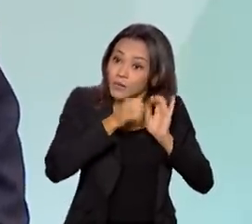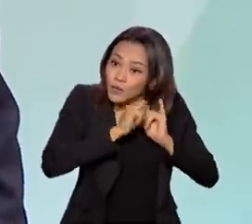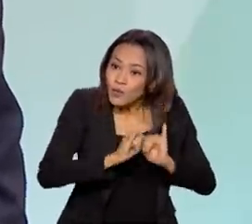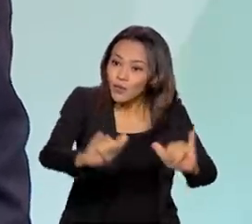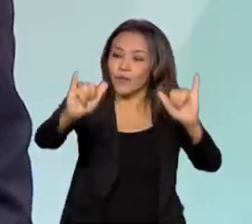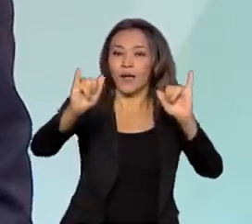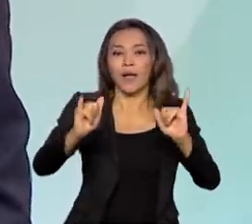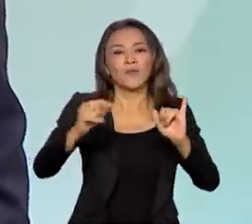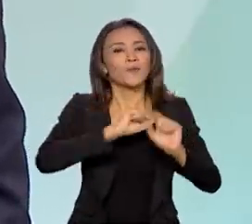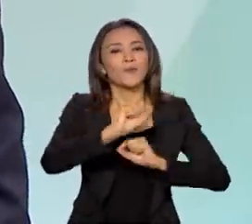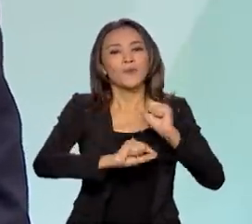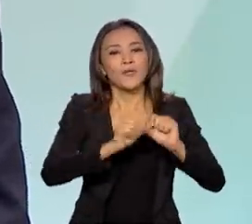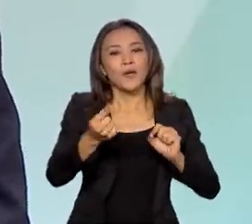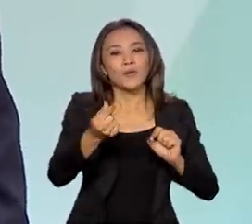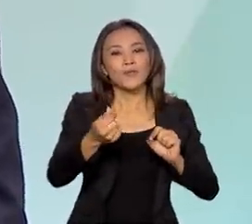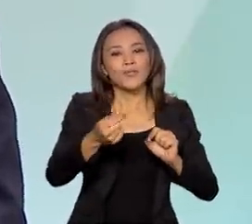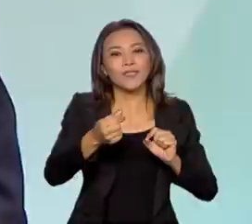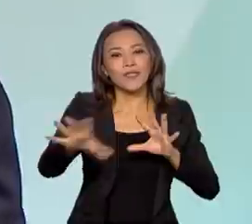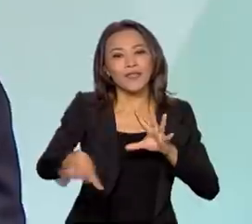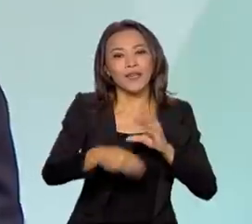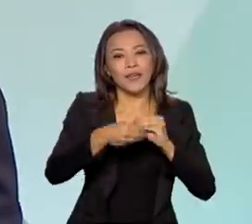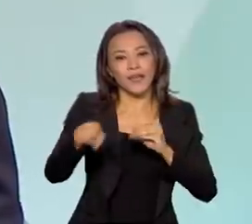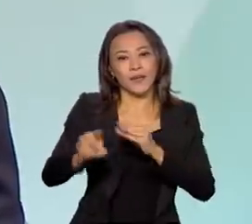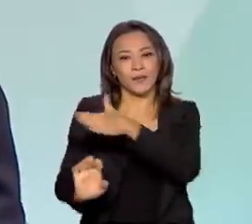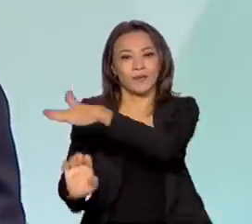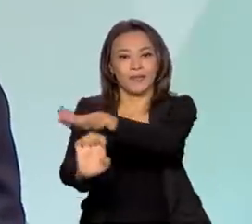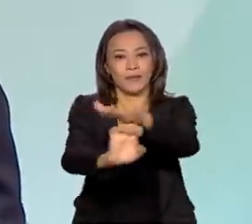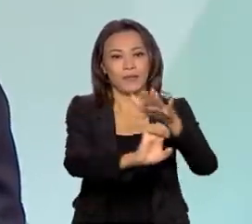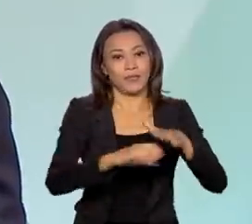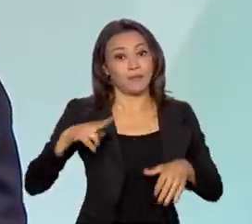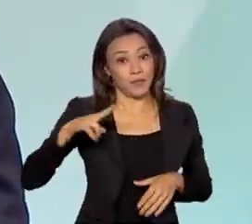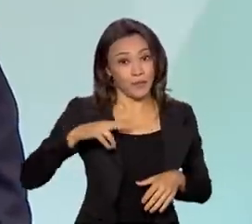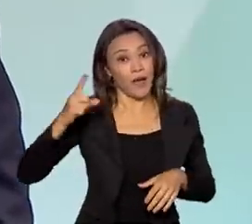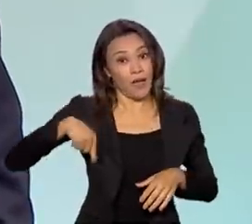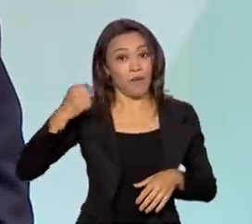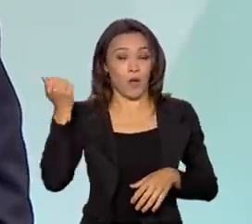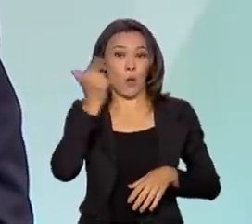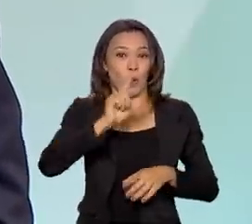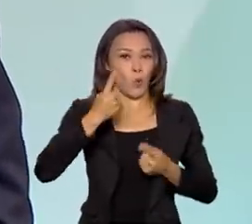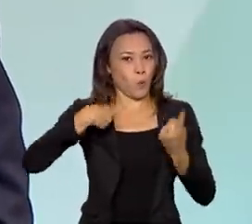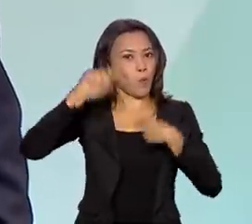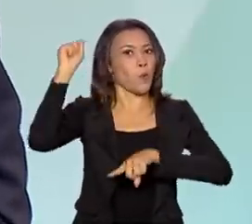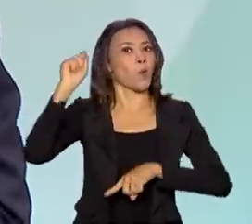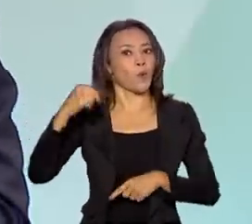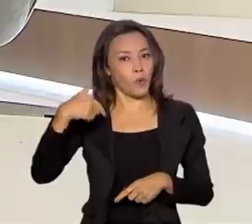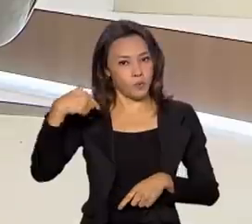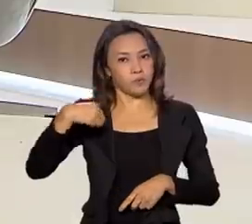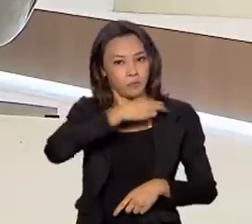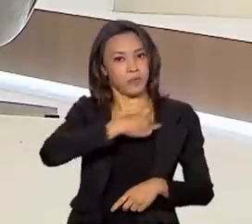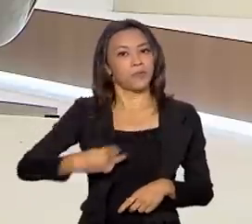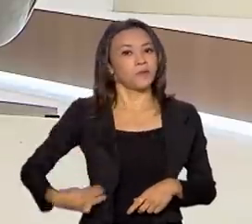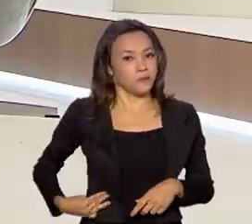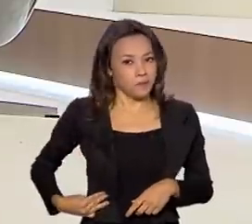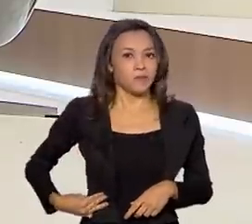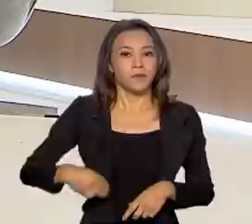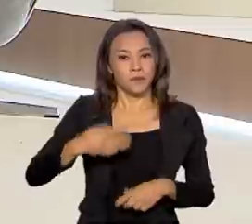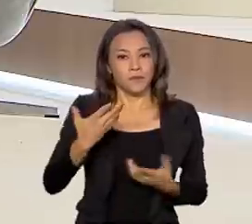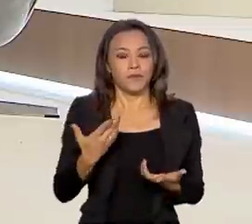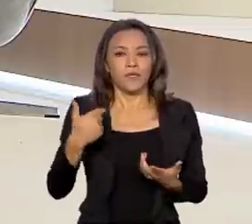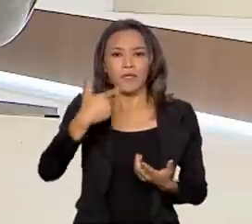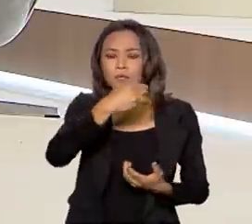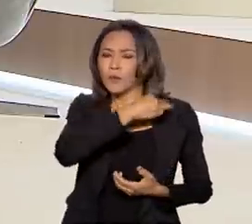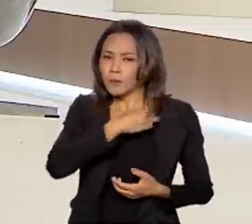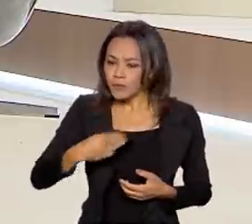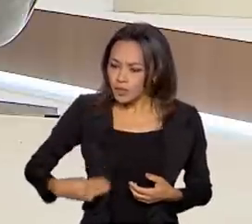com recursos privados, Paulo. Uma conquista do ministro Rogério Marinho, que esclareceu